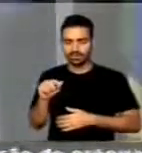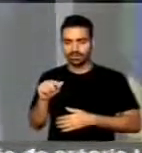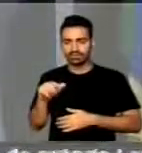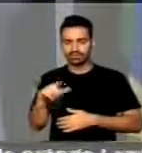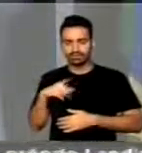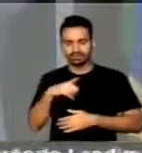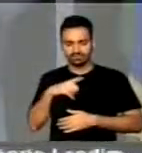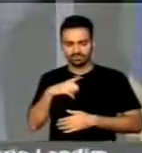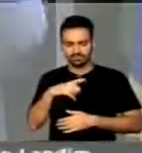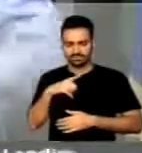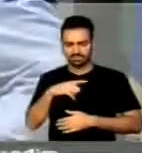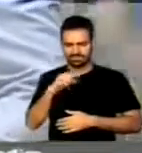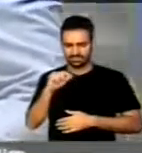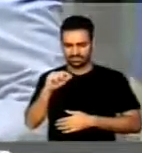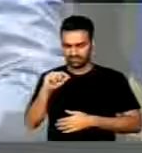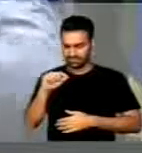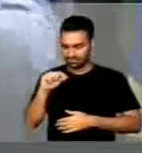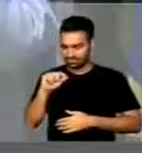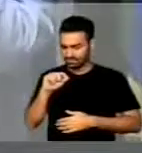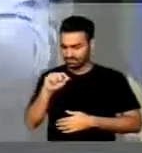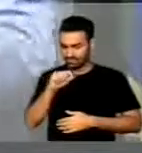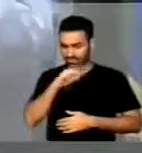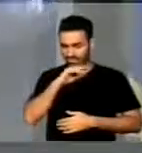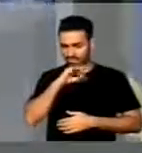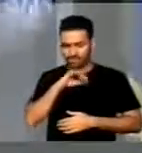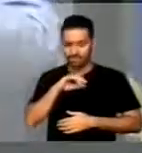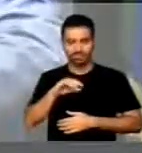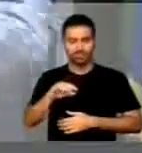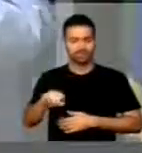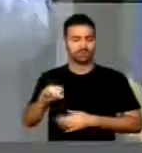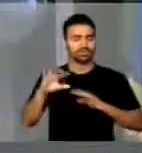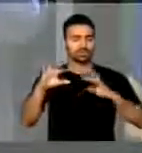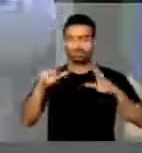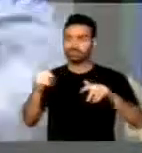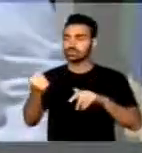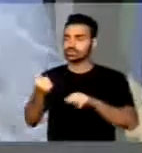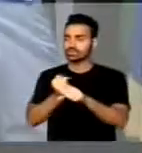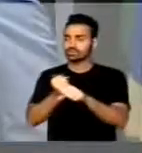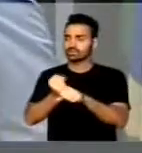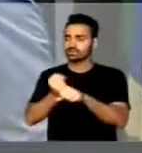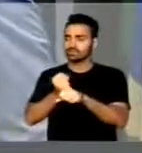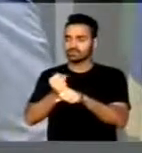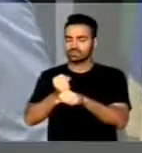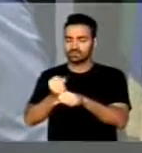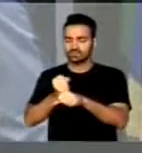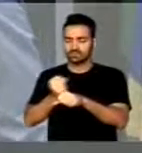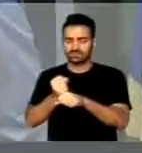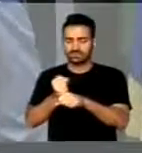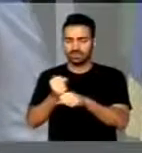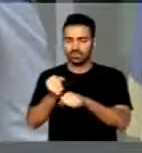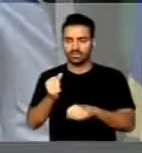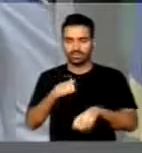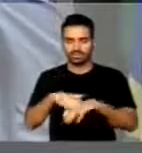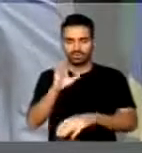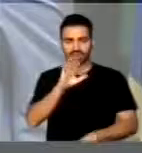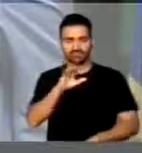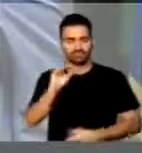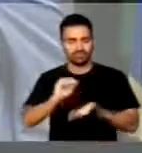dessa carga maldita gerada por 12 anos de irresponsabilidade contra o Brasil.